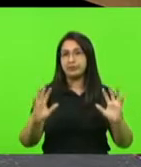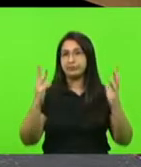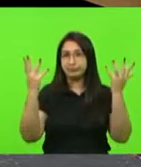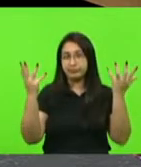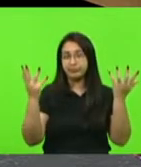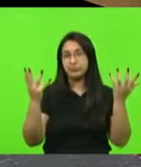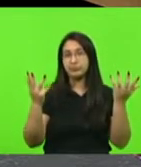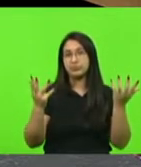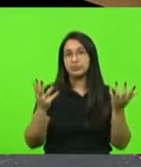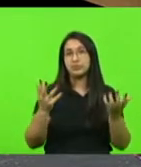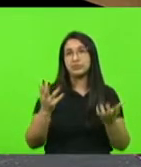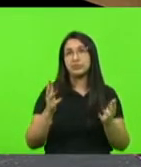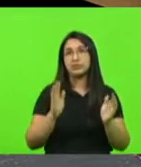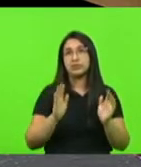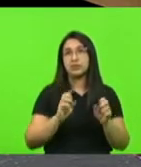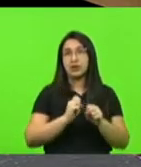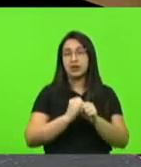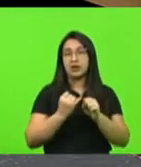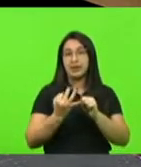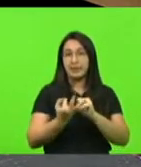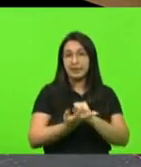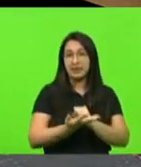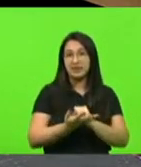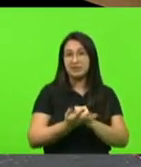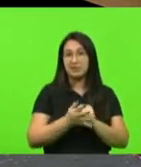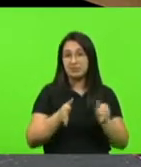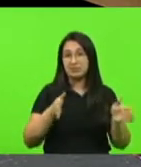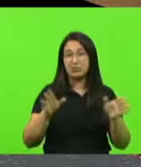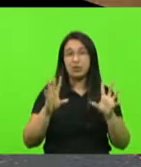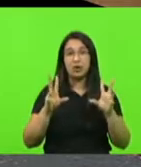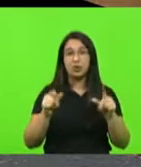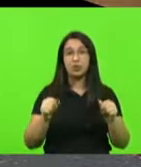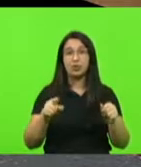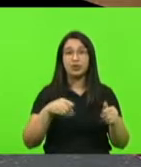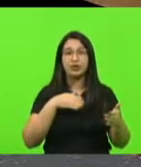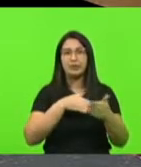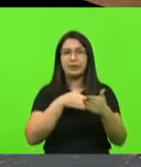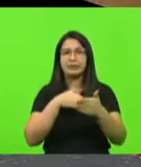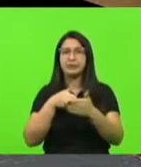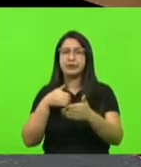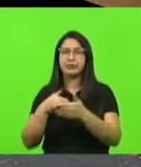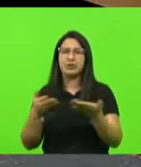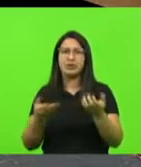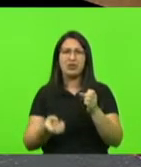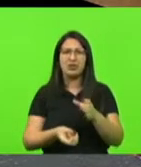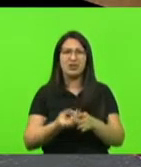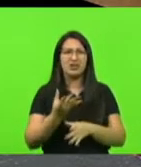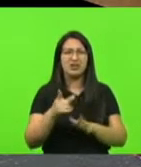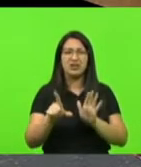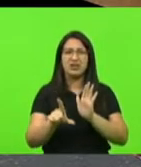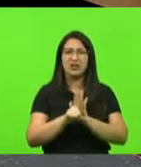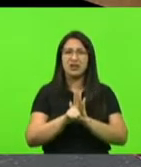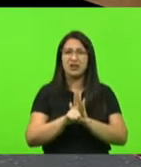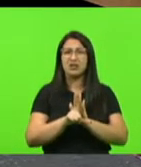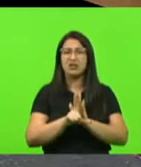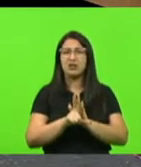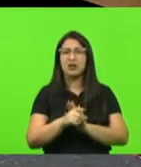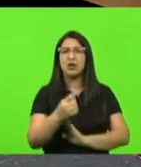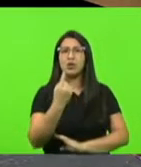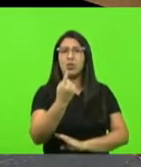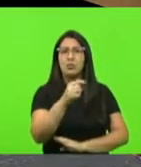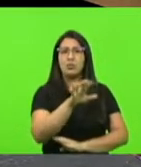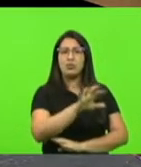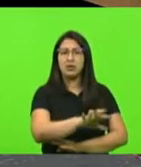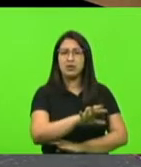na verdade, passamos a pandemia inteira fazendo isso. Agora, no final, nós vamos criar uma lei que impeça em que uma região que